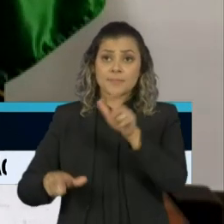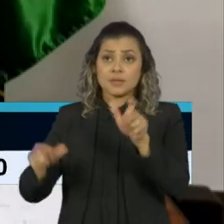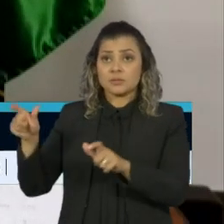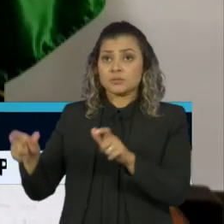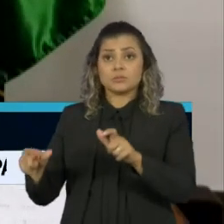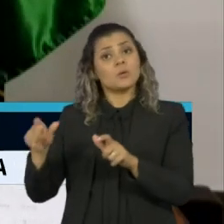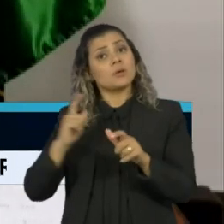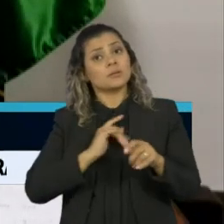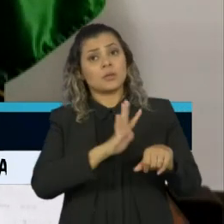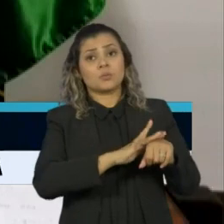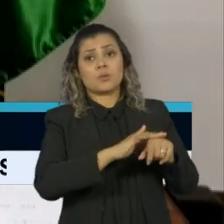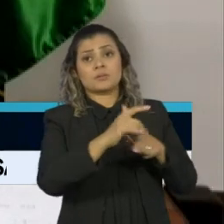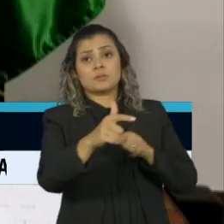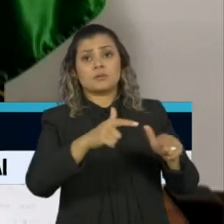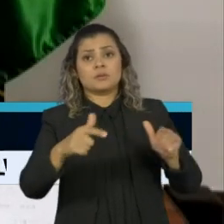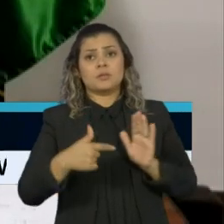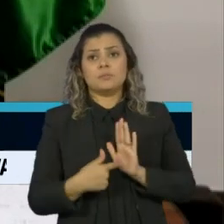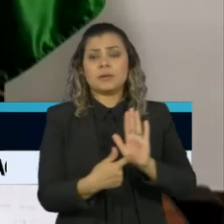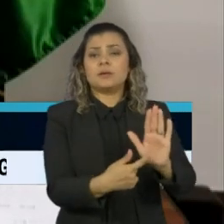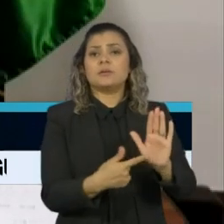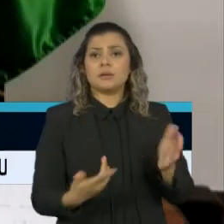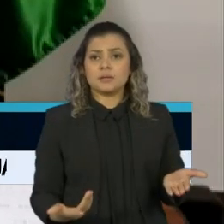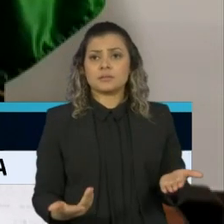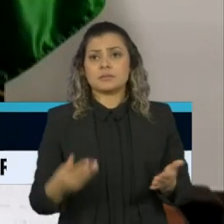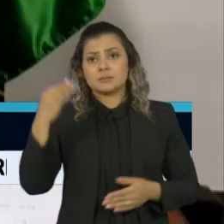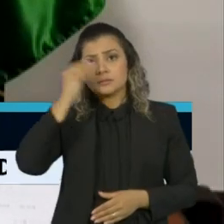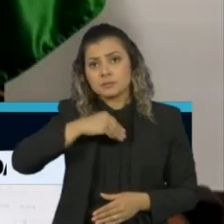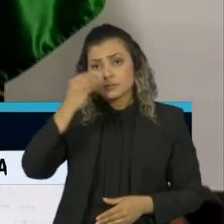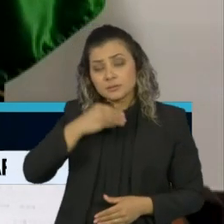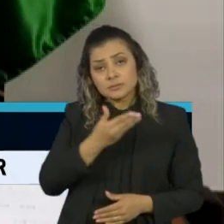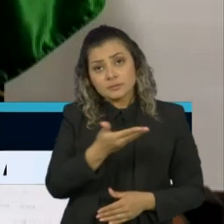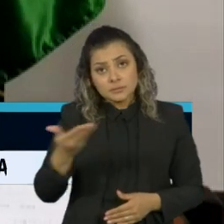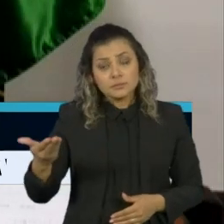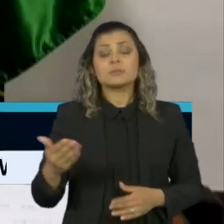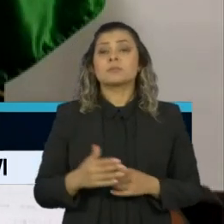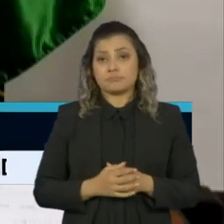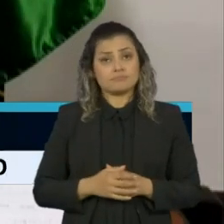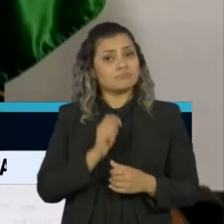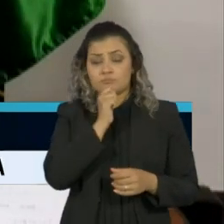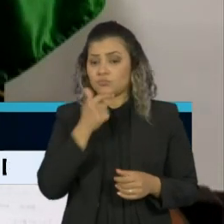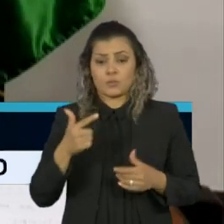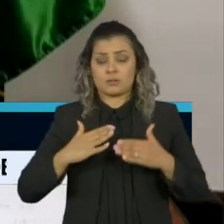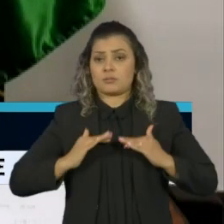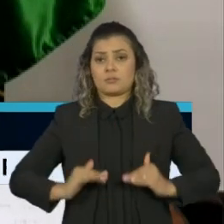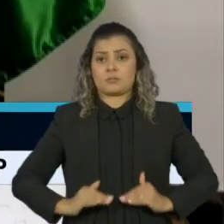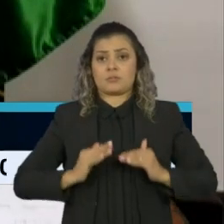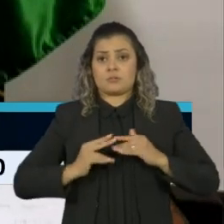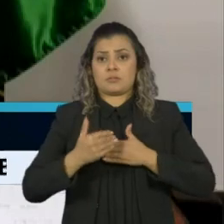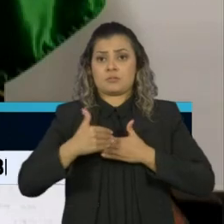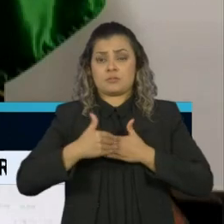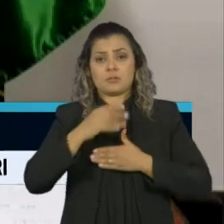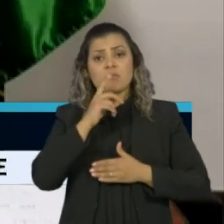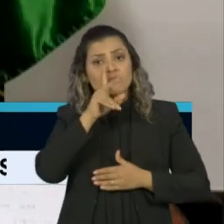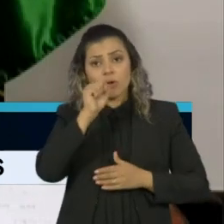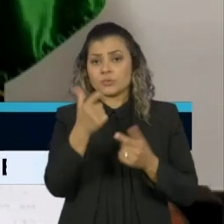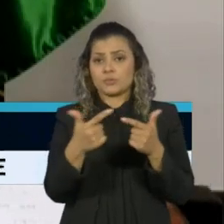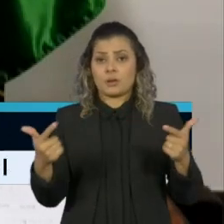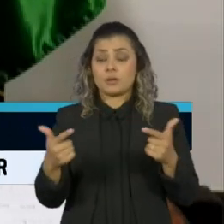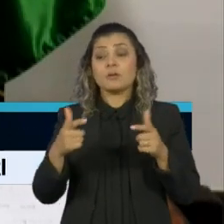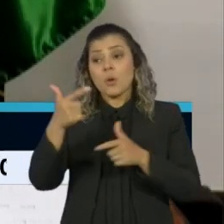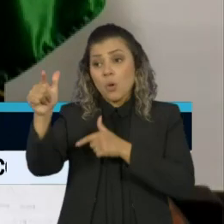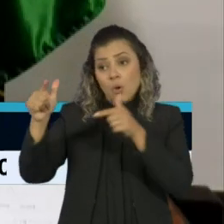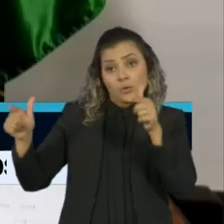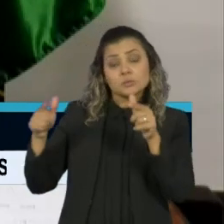comorbidades, têm certas doenças, são fracas, não têm um sistema imunológico ainda resistente. Os demais